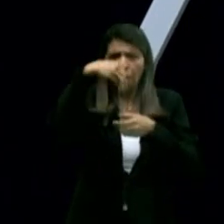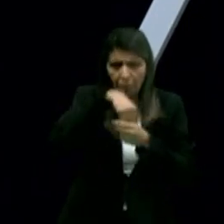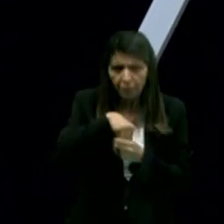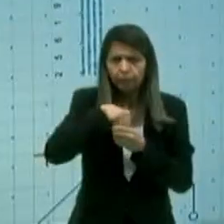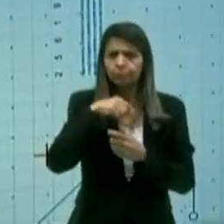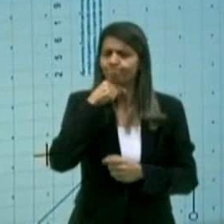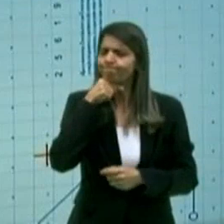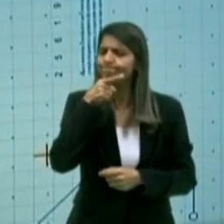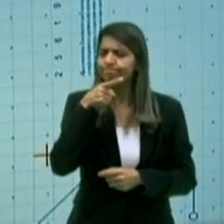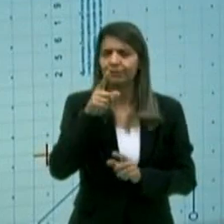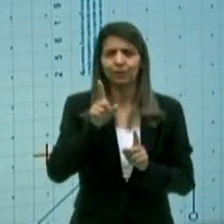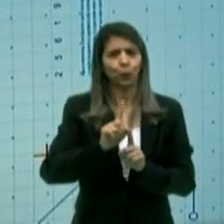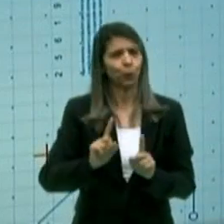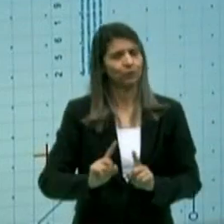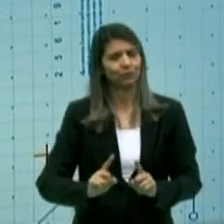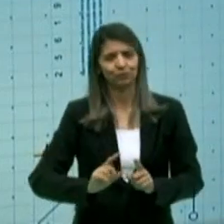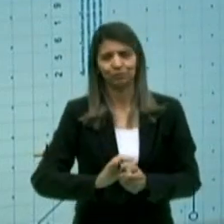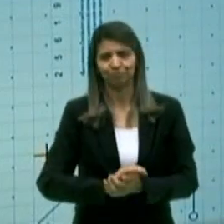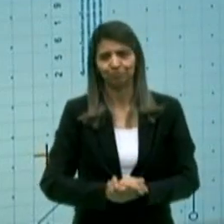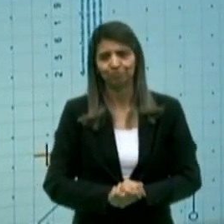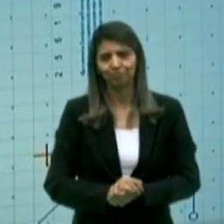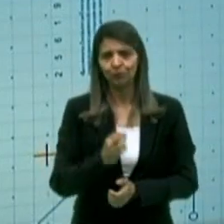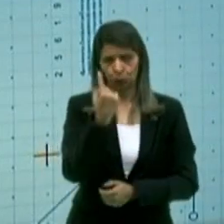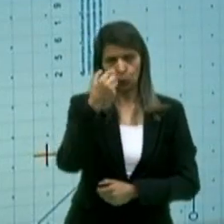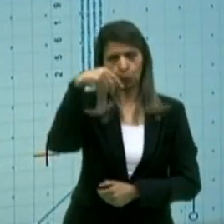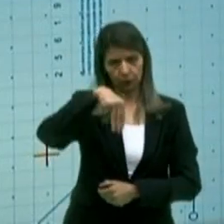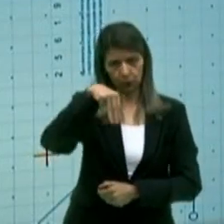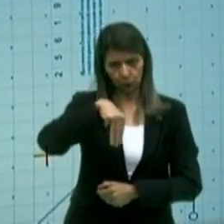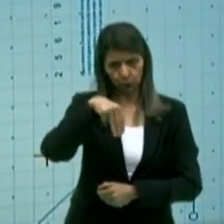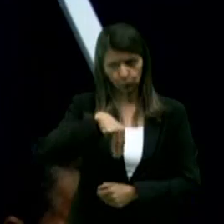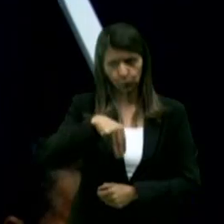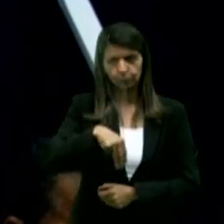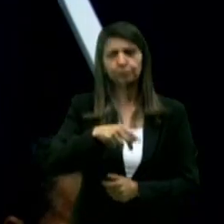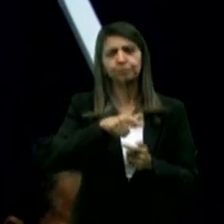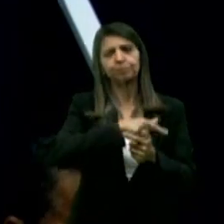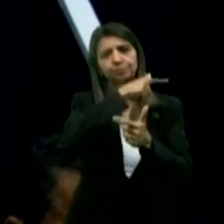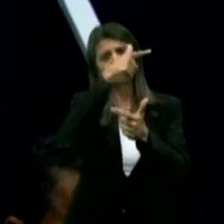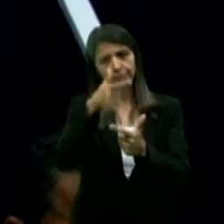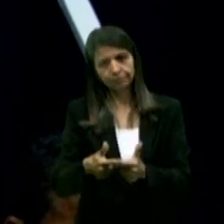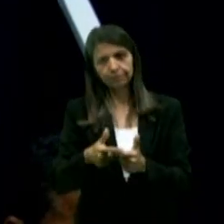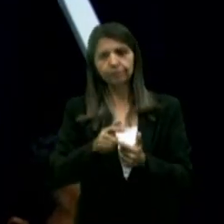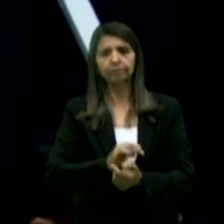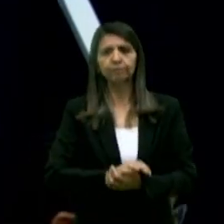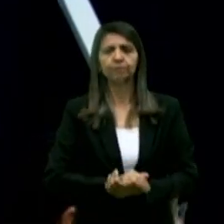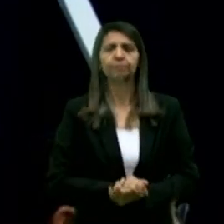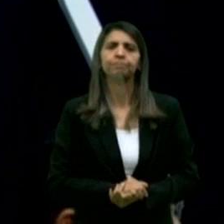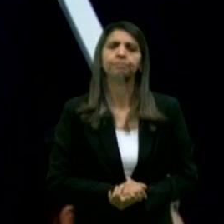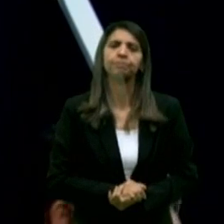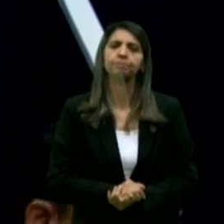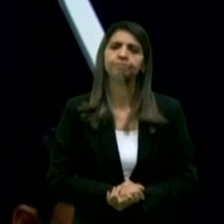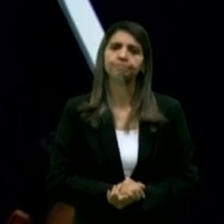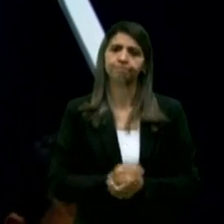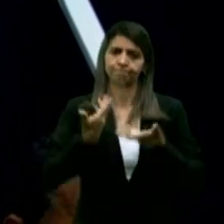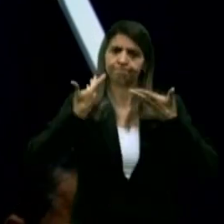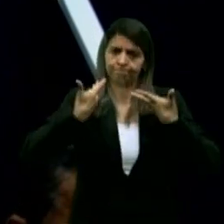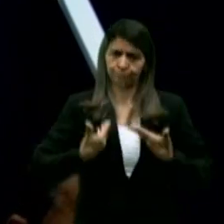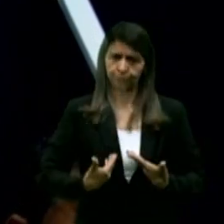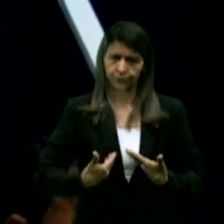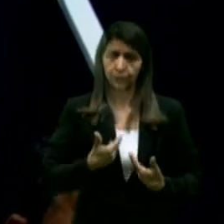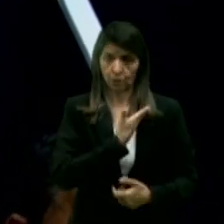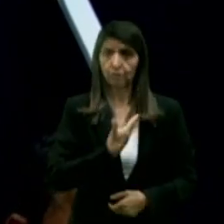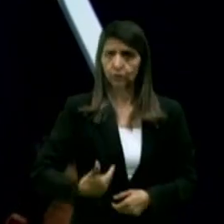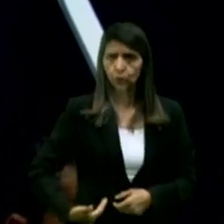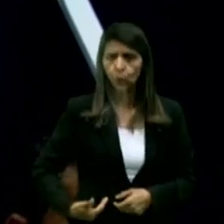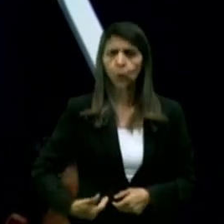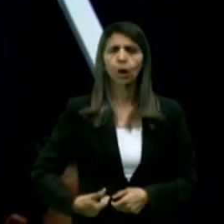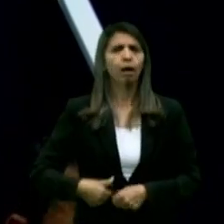de vista. Um minuto de réplica para Pedro Cunha Lima. Eu sei que, se eleito governador, não vou conseguir resolver